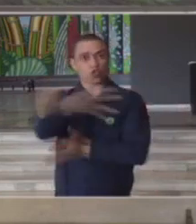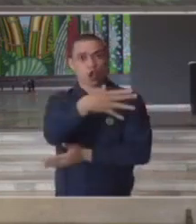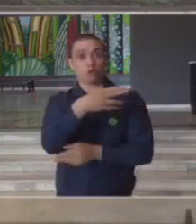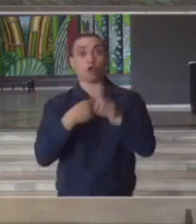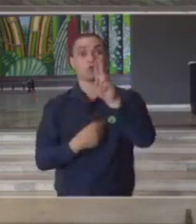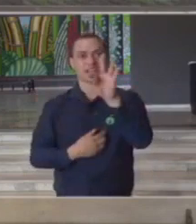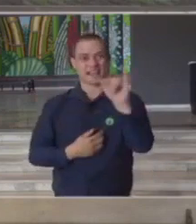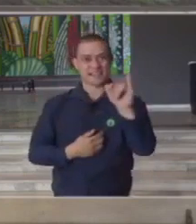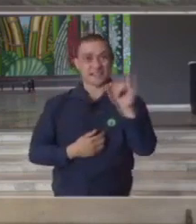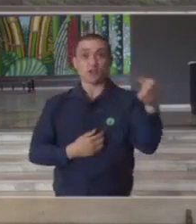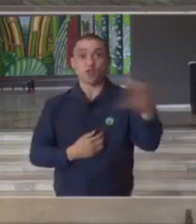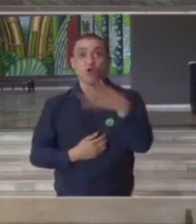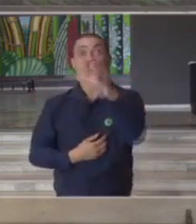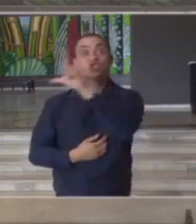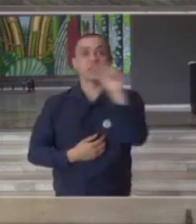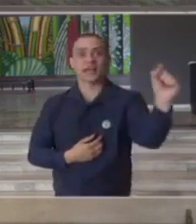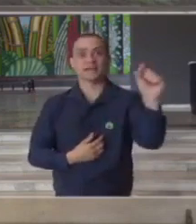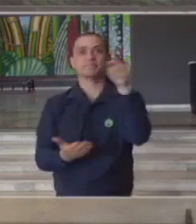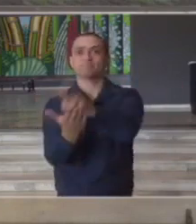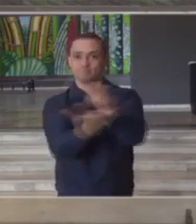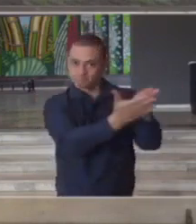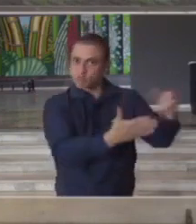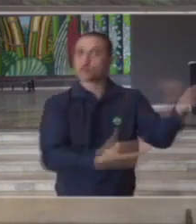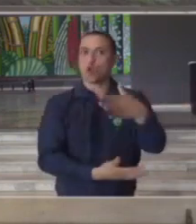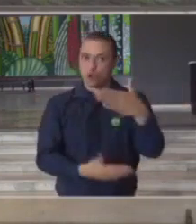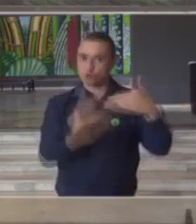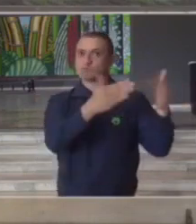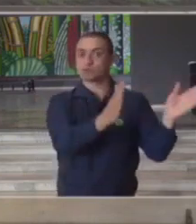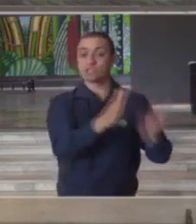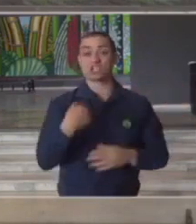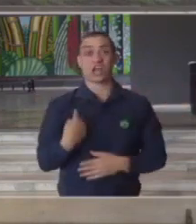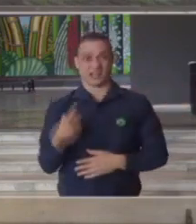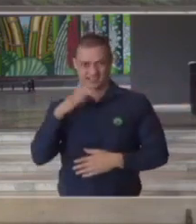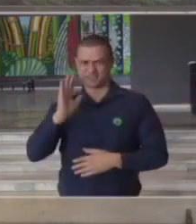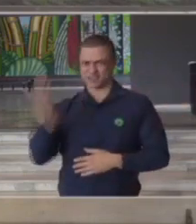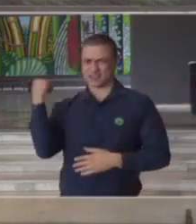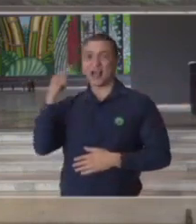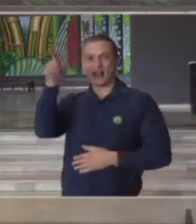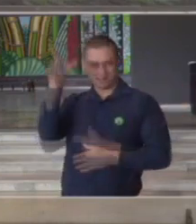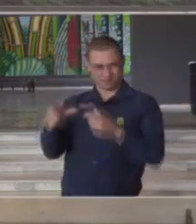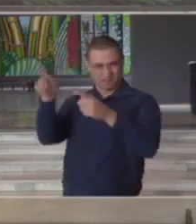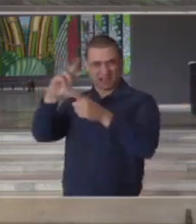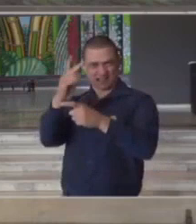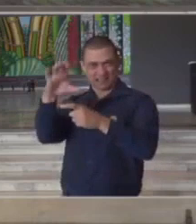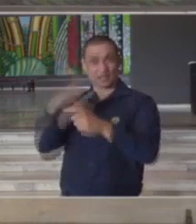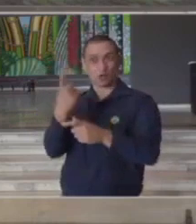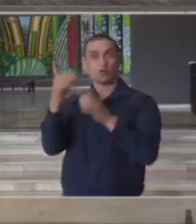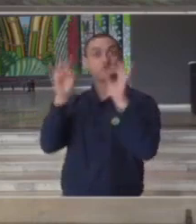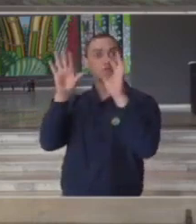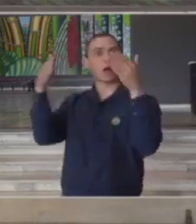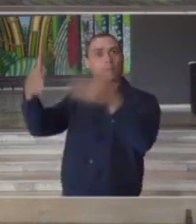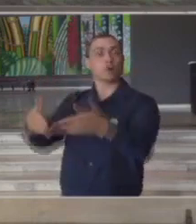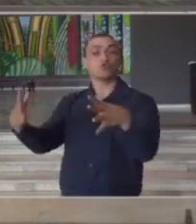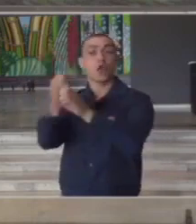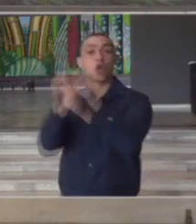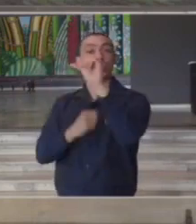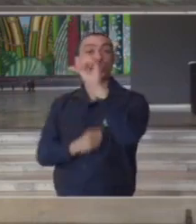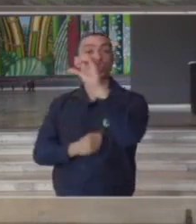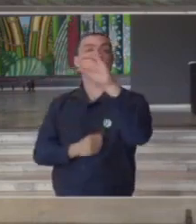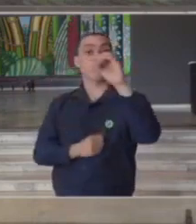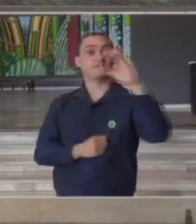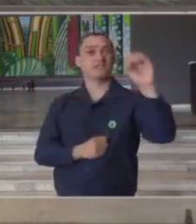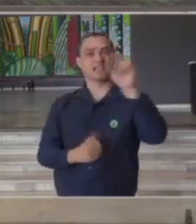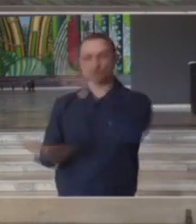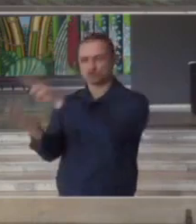terapia intensiva lembrando que nós já temos uma unidade exclusiva no hospital das clínicas com 900 leitos